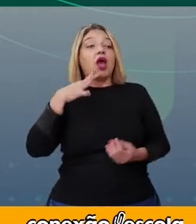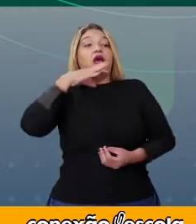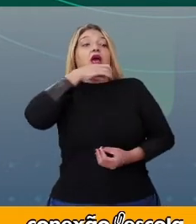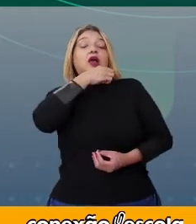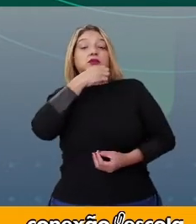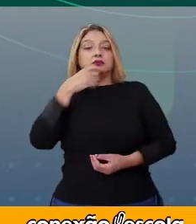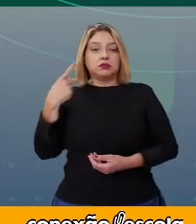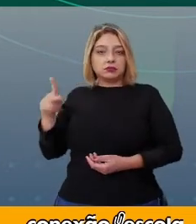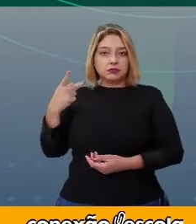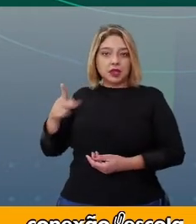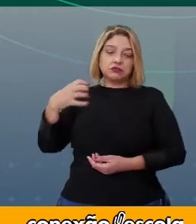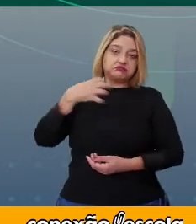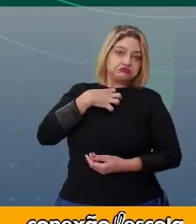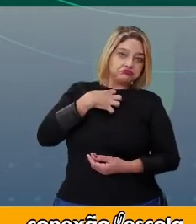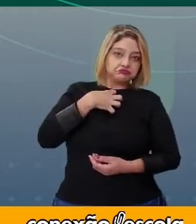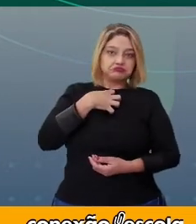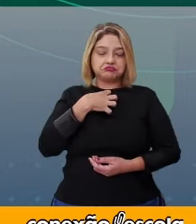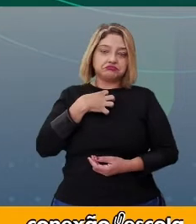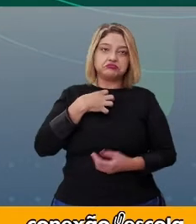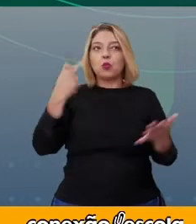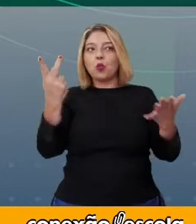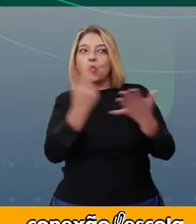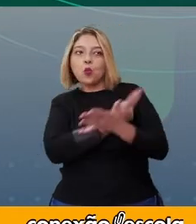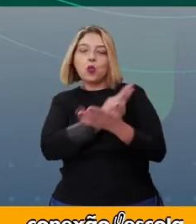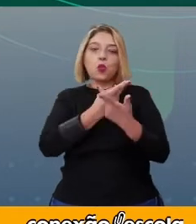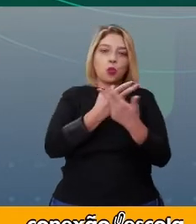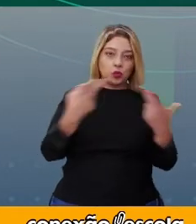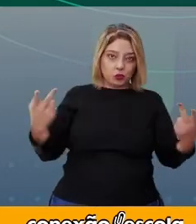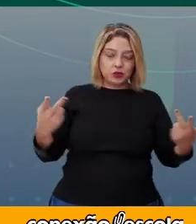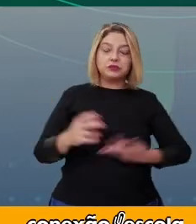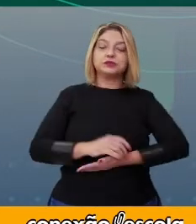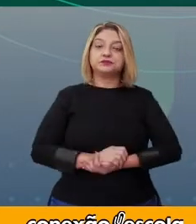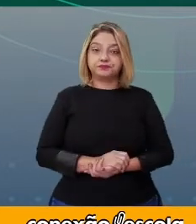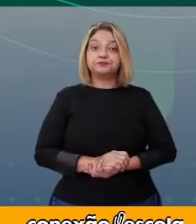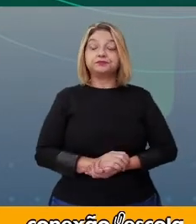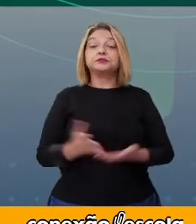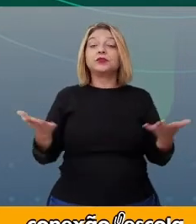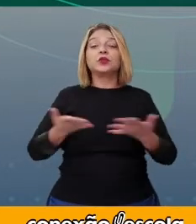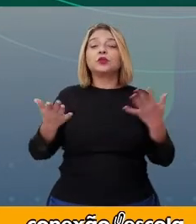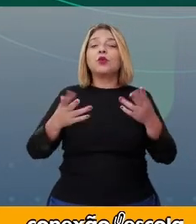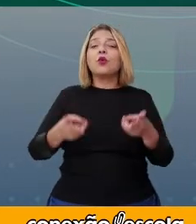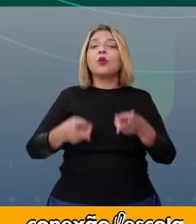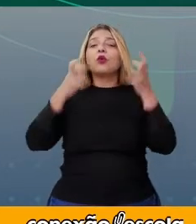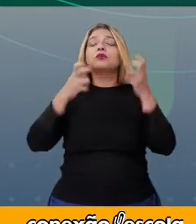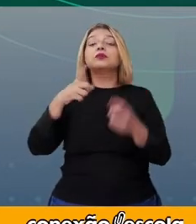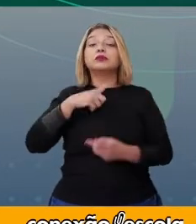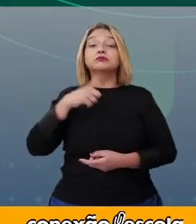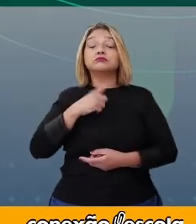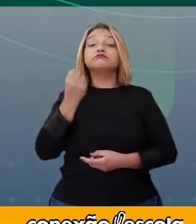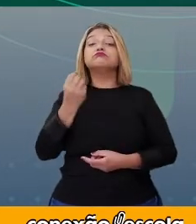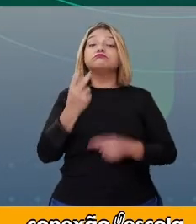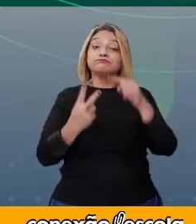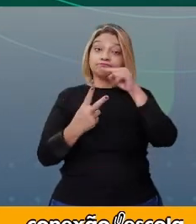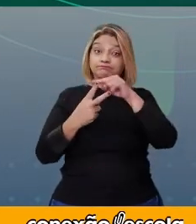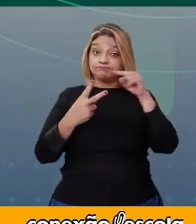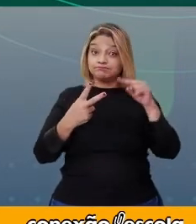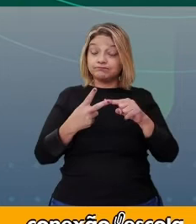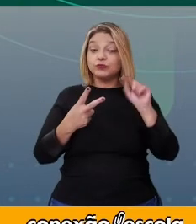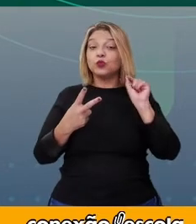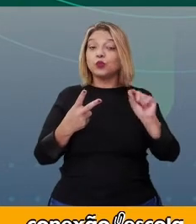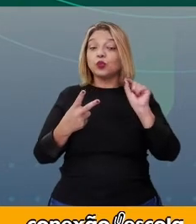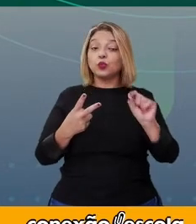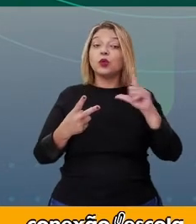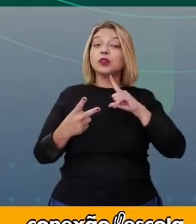acontecimento, a algum dado. Vamos, então, observar esses dois elementos dentro